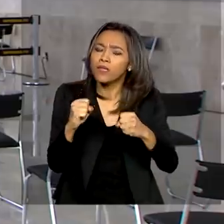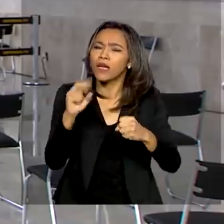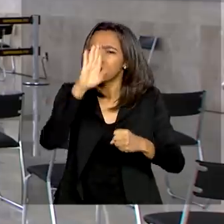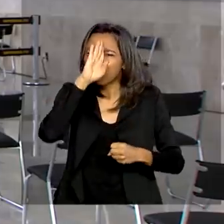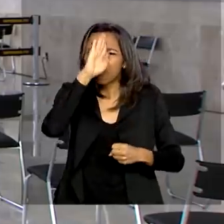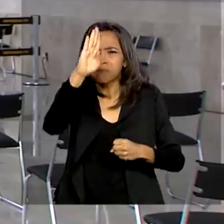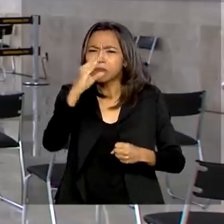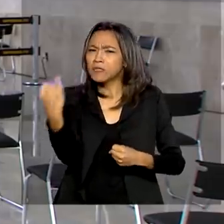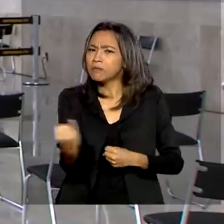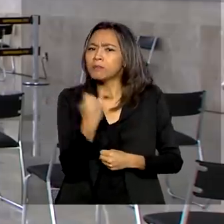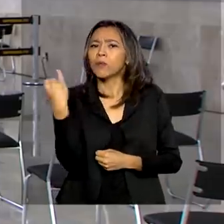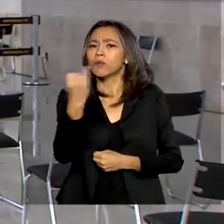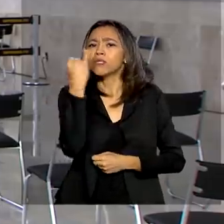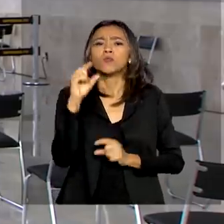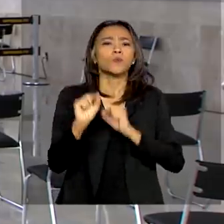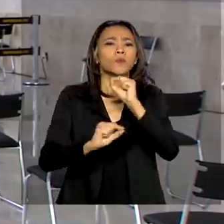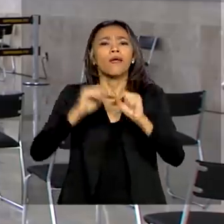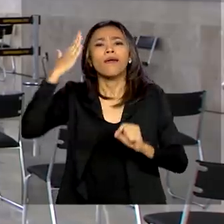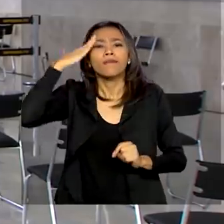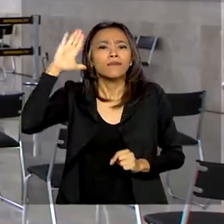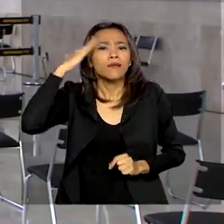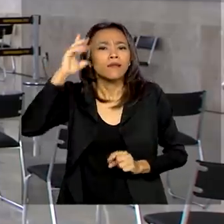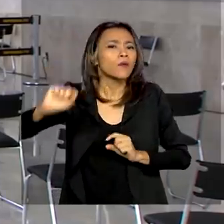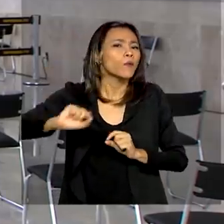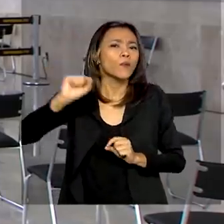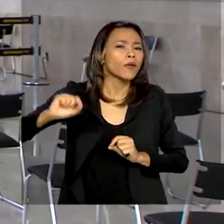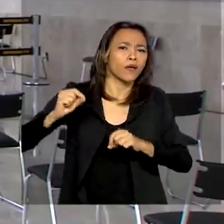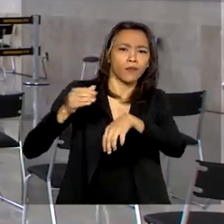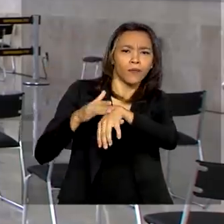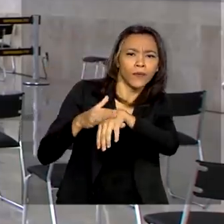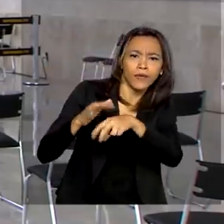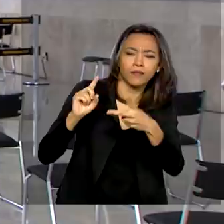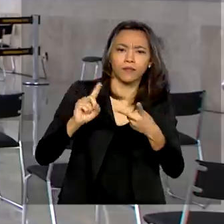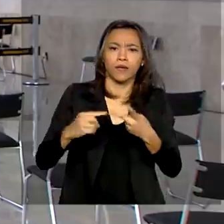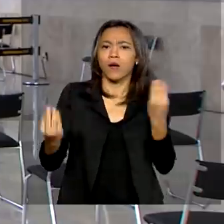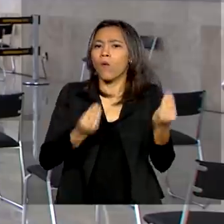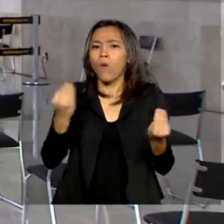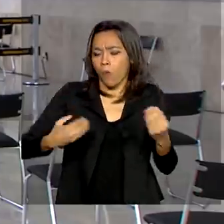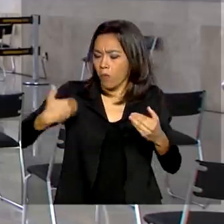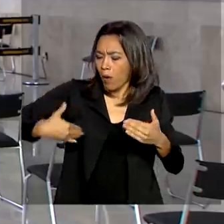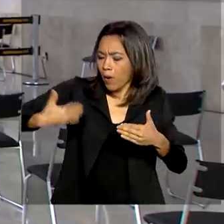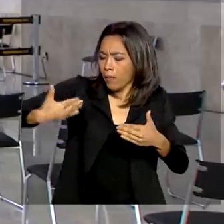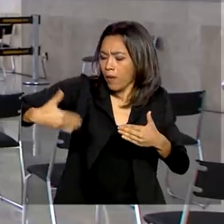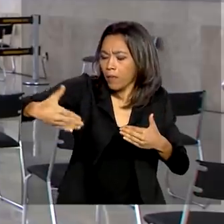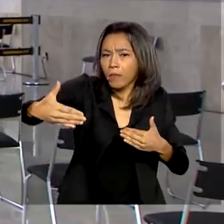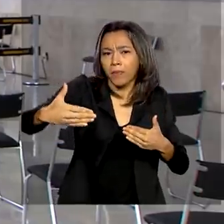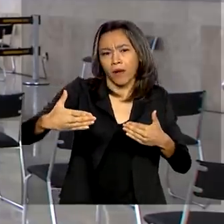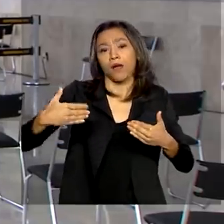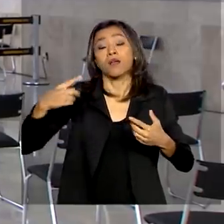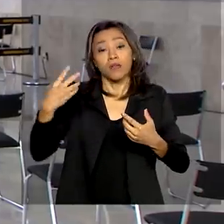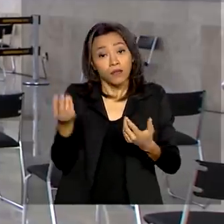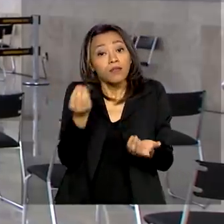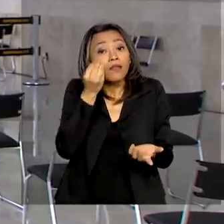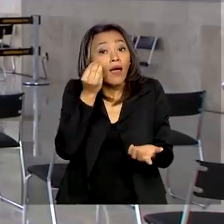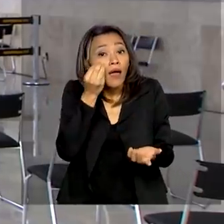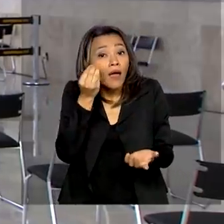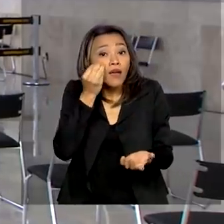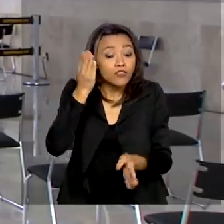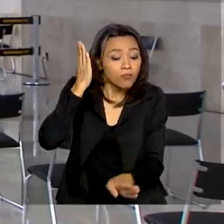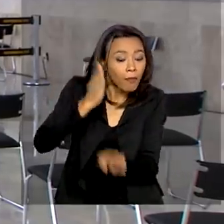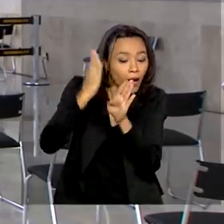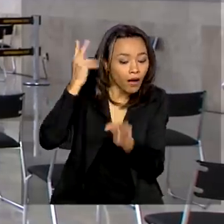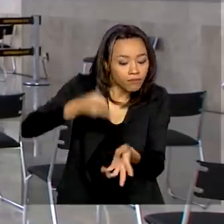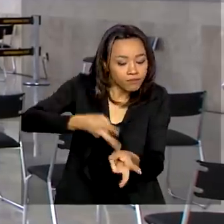próximos passos, entender a doença, a evolução da Covid-19, além de realizar testes e